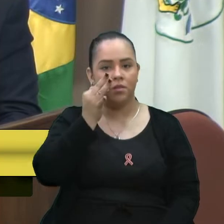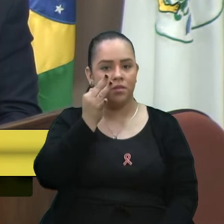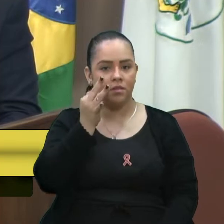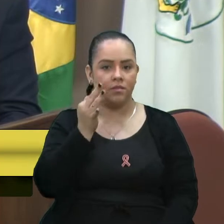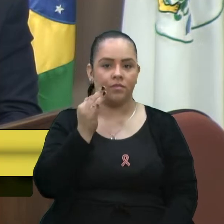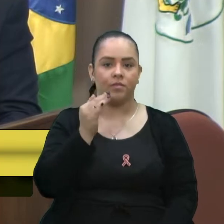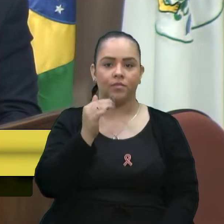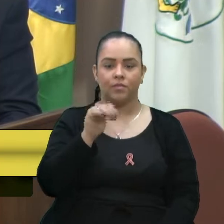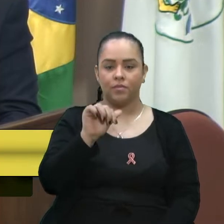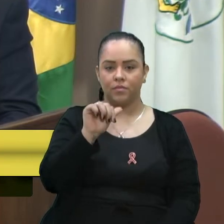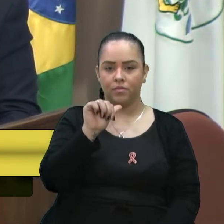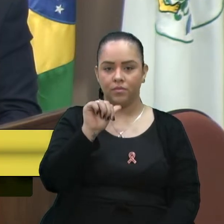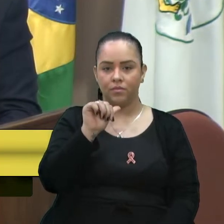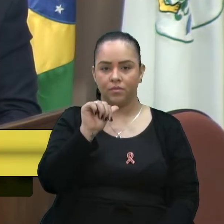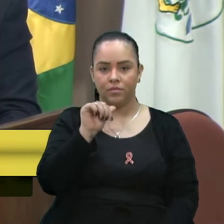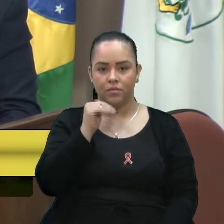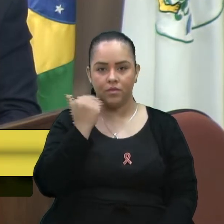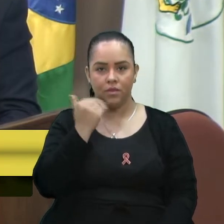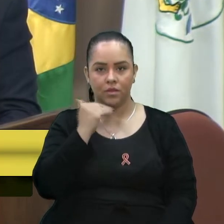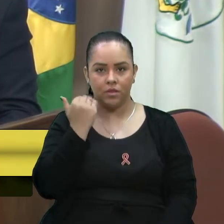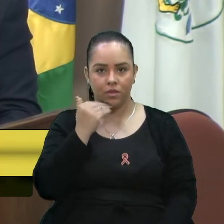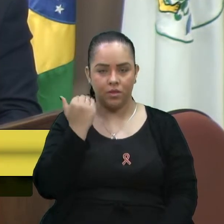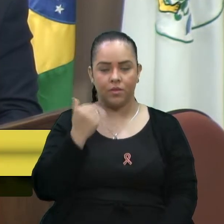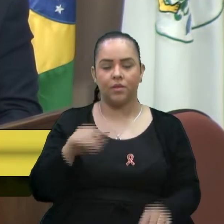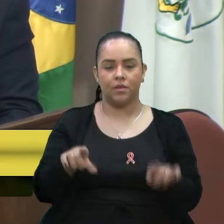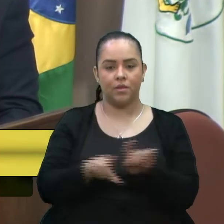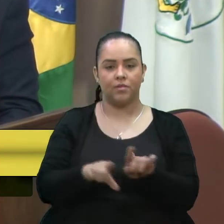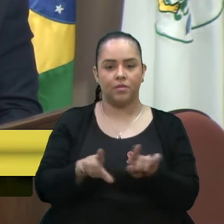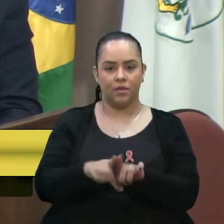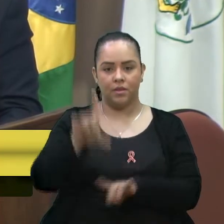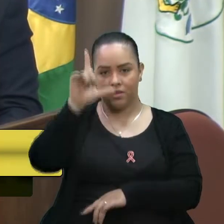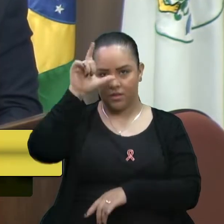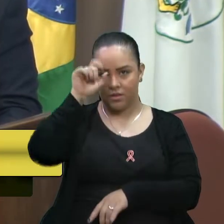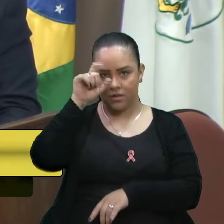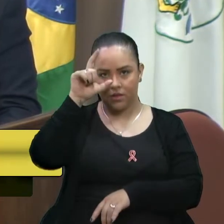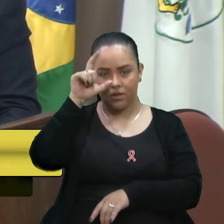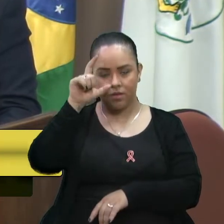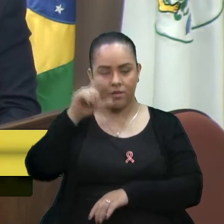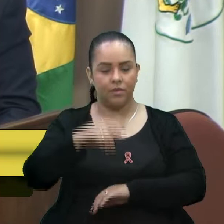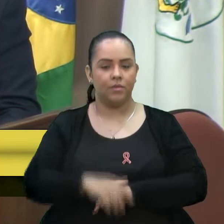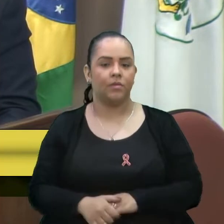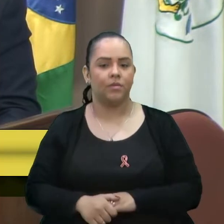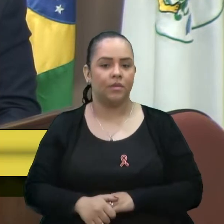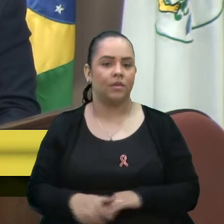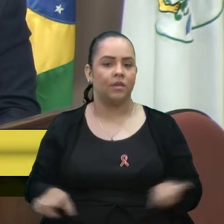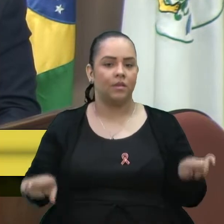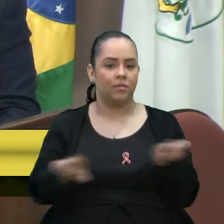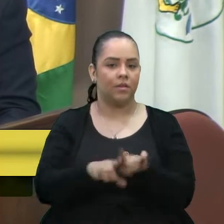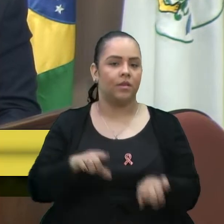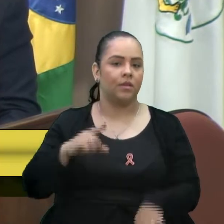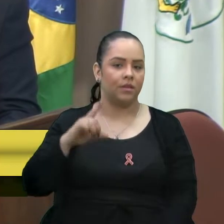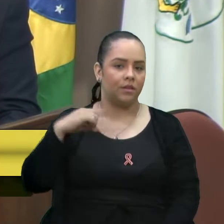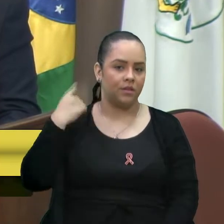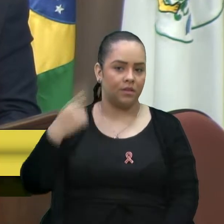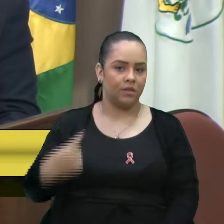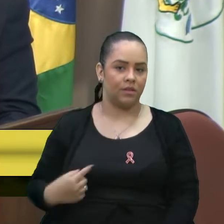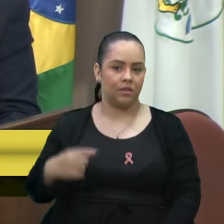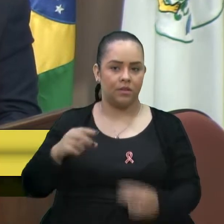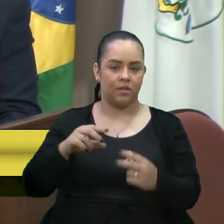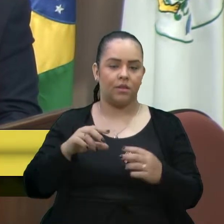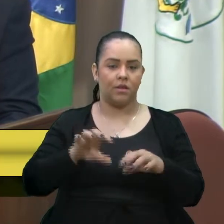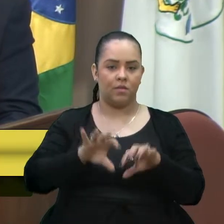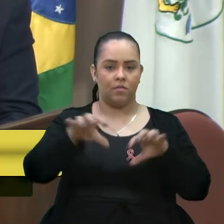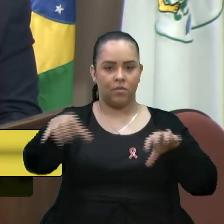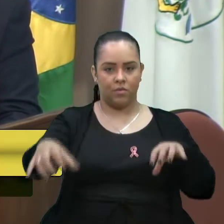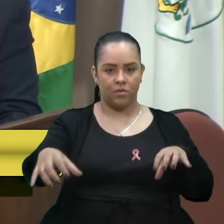Marisol, vereador Maurício Scalco, vereadora Denise, que estava de forma remota, Lucas Karenato,